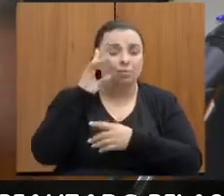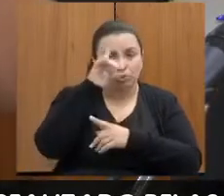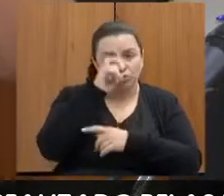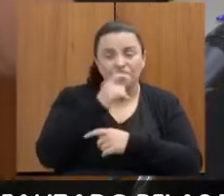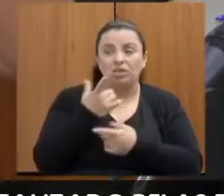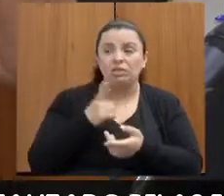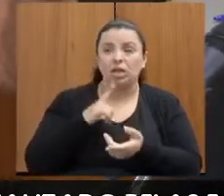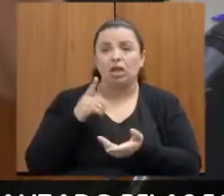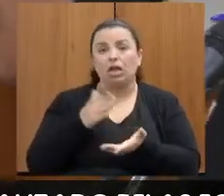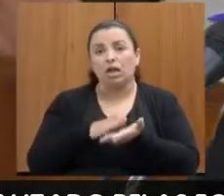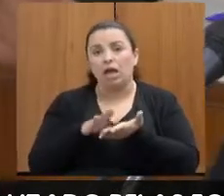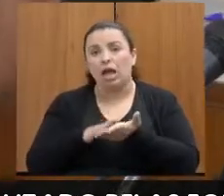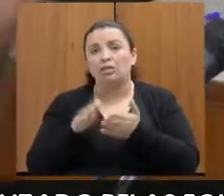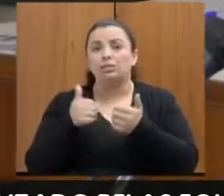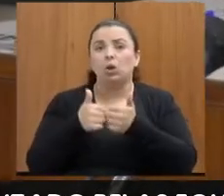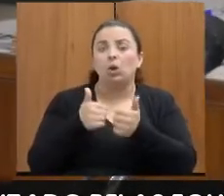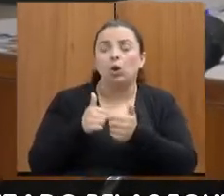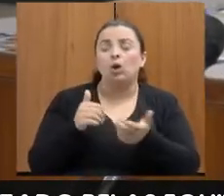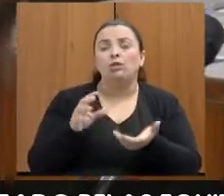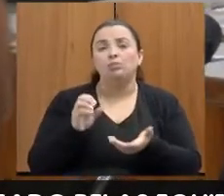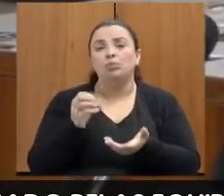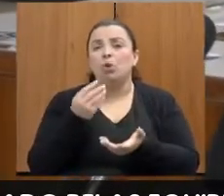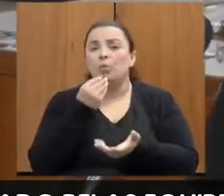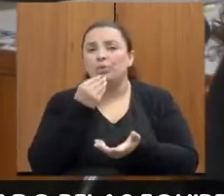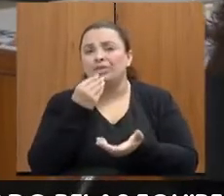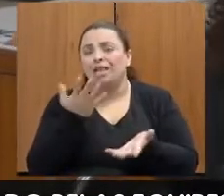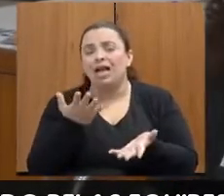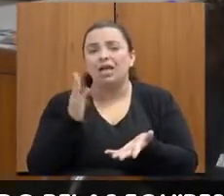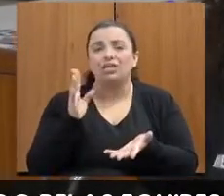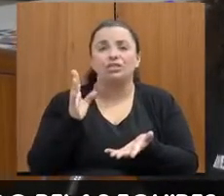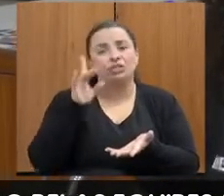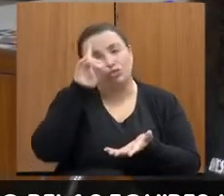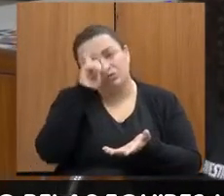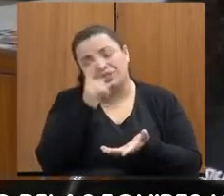oportunidade, às vezes vai achar que é difícil chegar na delegacia e não vai voltar.